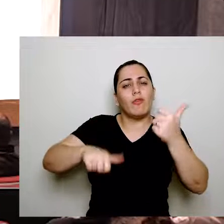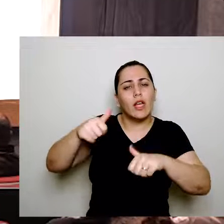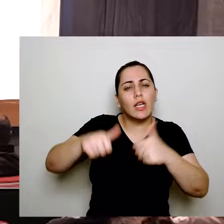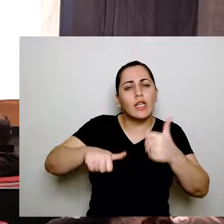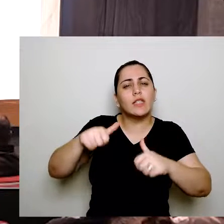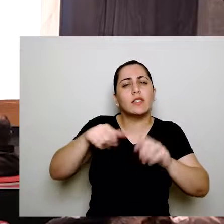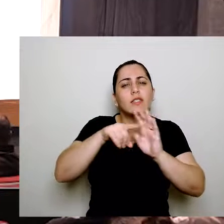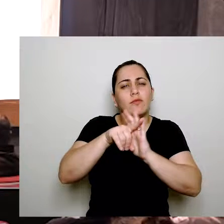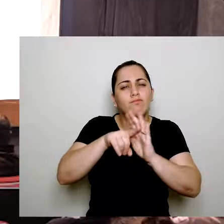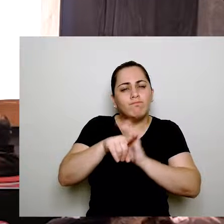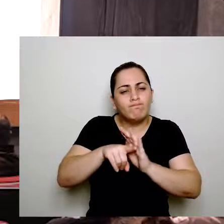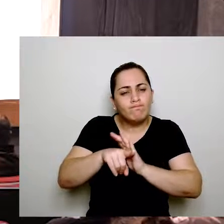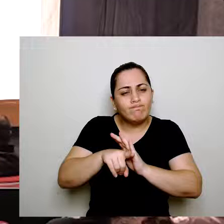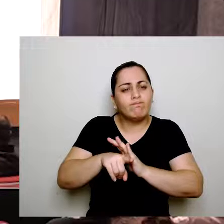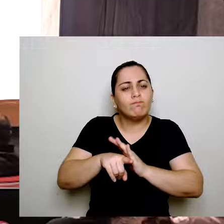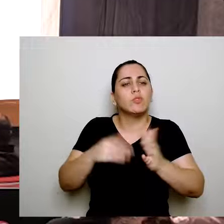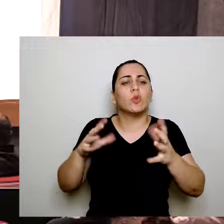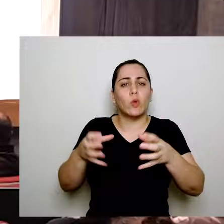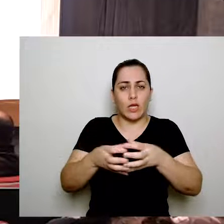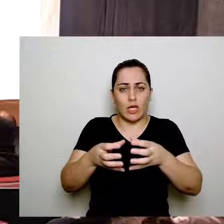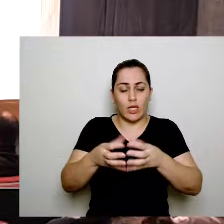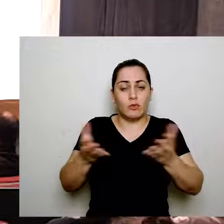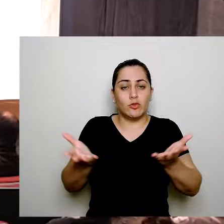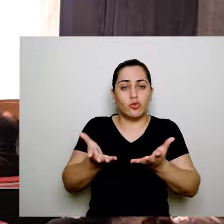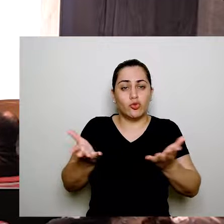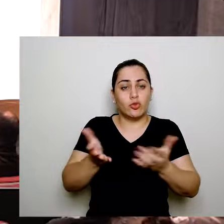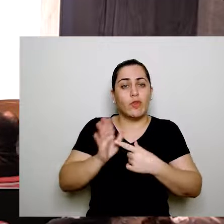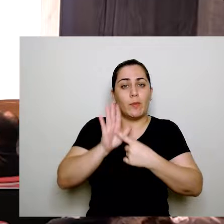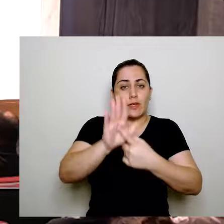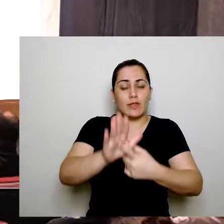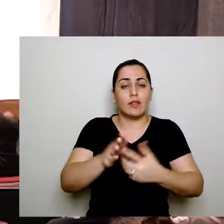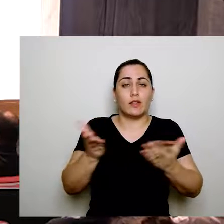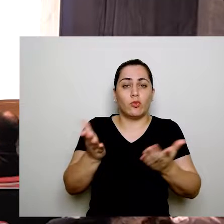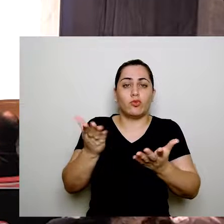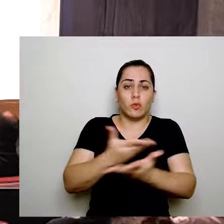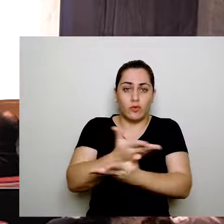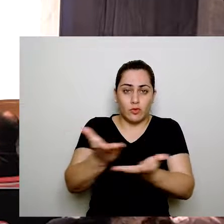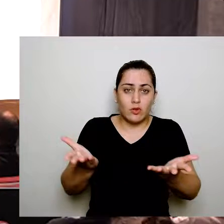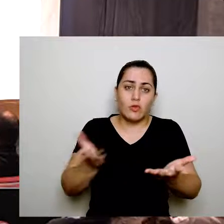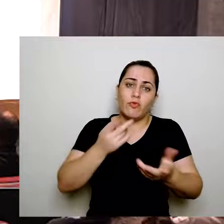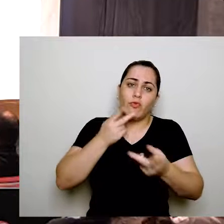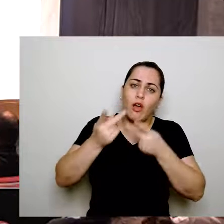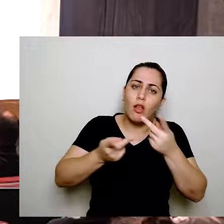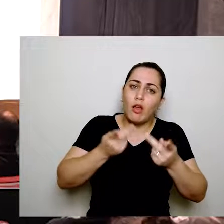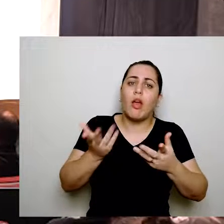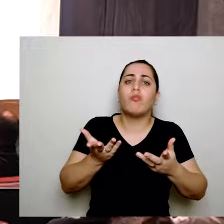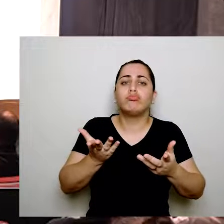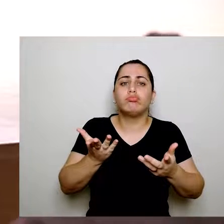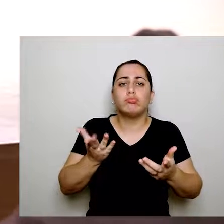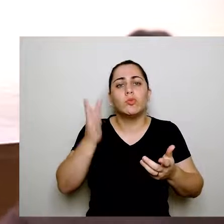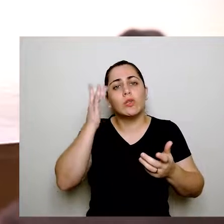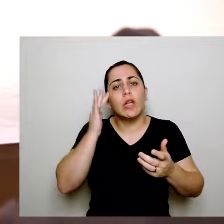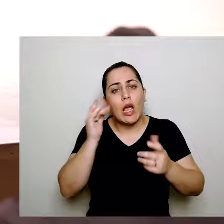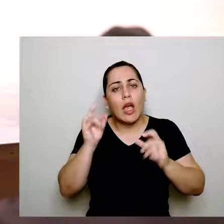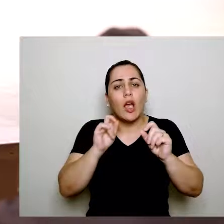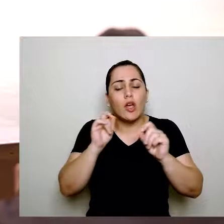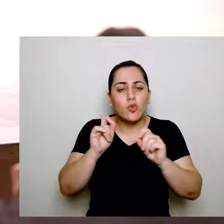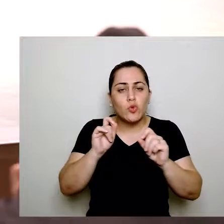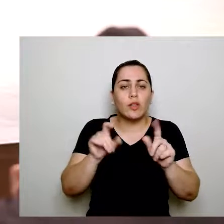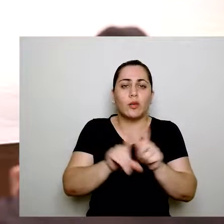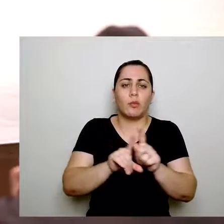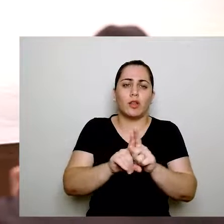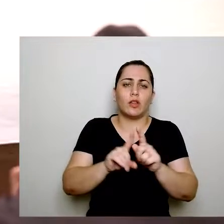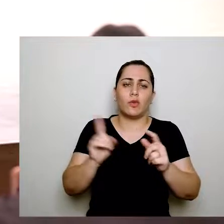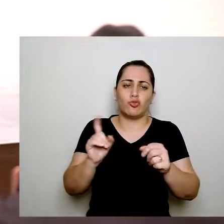diagnóstico que foi feito pela equipe, foi trazido aqui hoje. Será trazido aqui hoje para os senhores se manifestarem em relação a isso. Ou seja, nós não